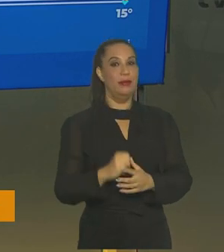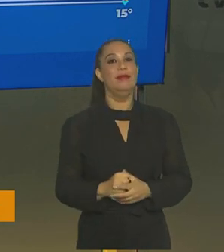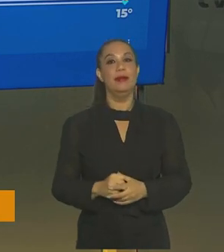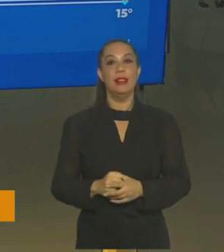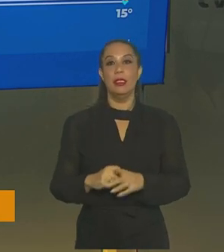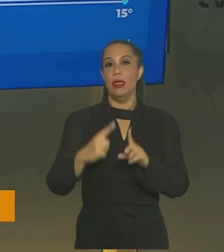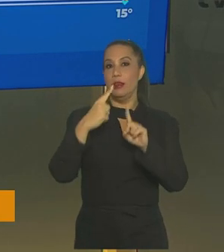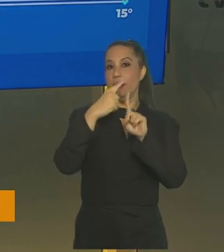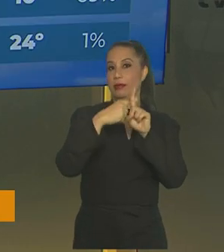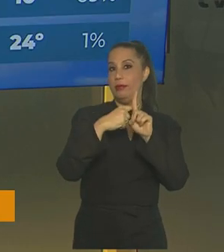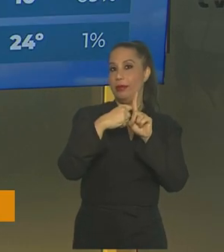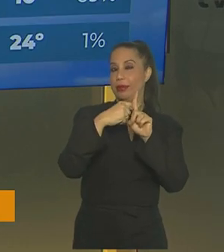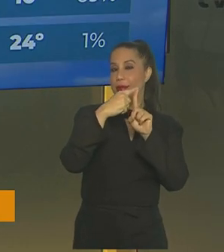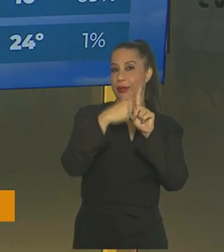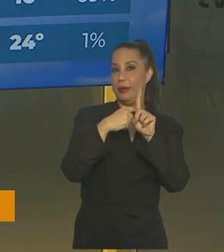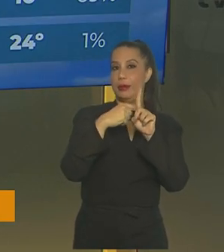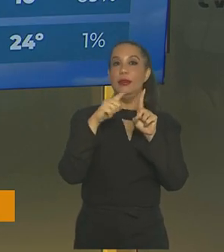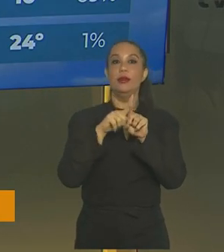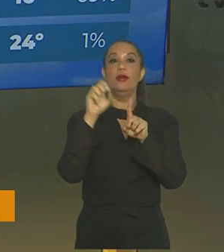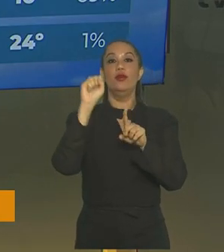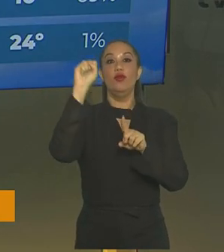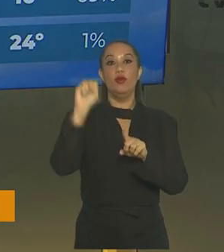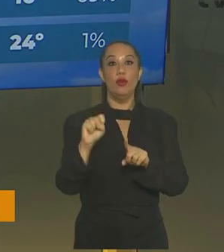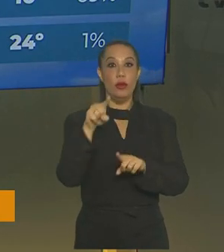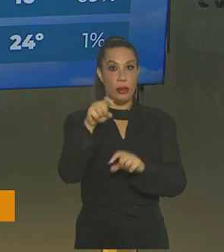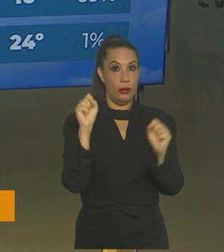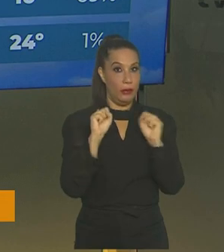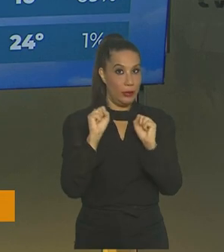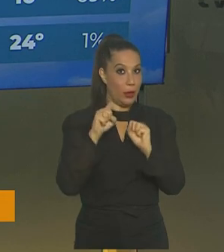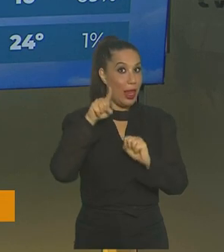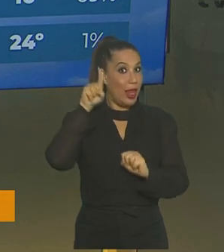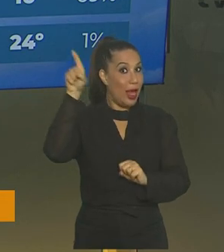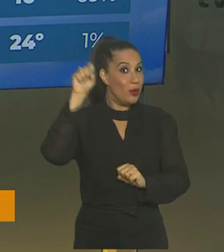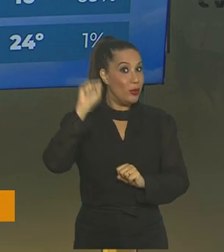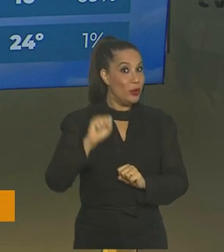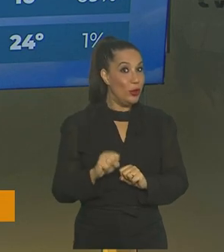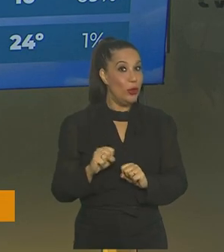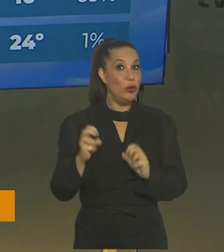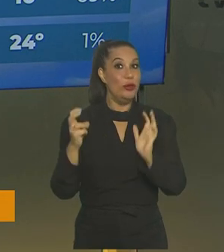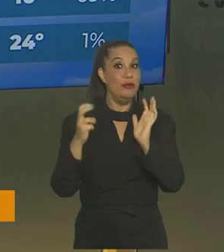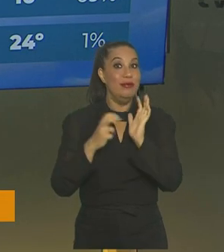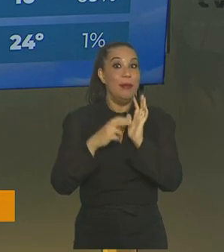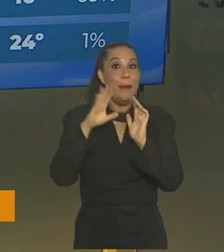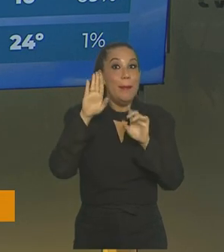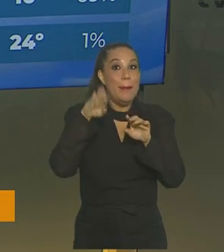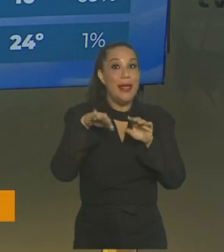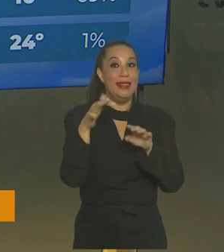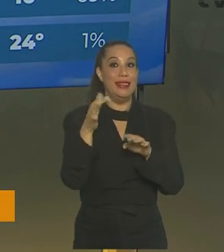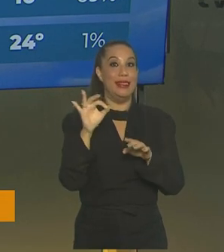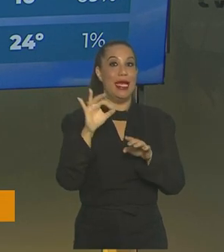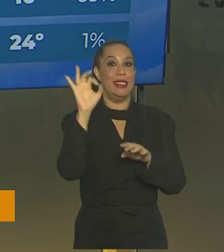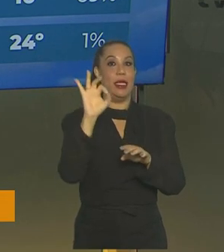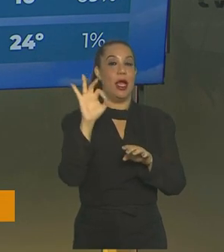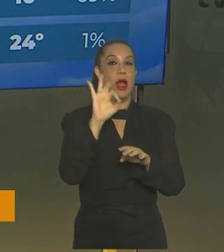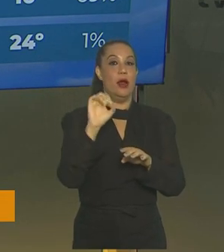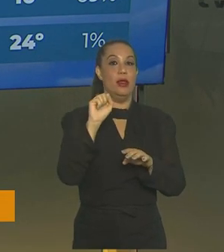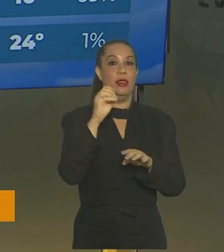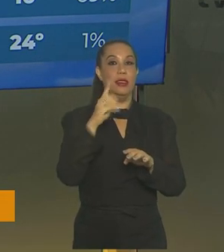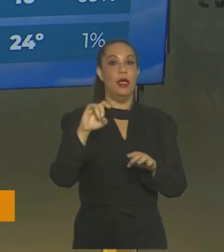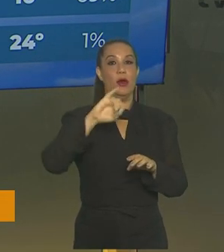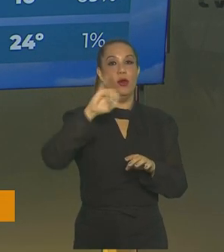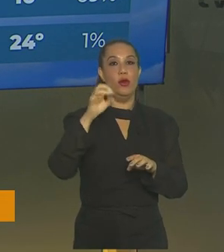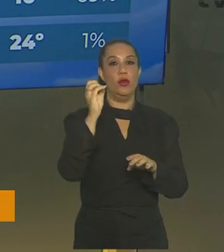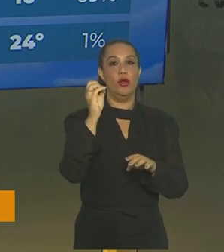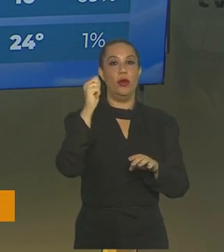E as temperaturas seguem baixas no sul. Você que está sentindo frio, Braga, lá tem cidade amanhecendo com menos de 10 graus, olha. Em São Joaquim